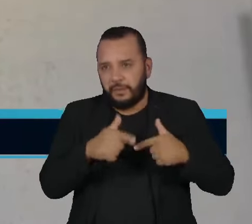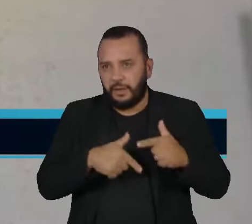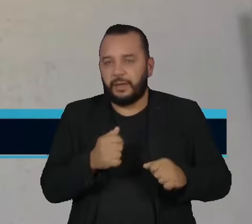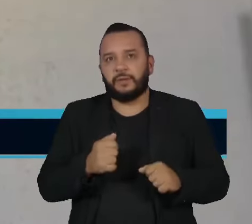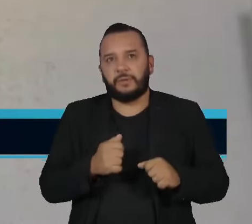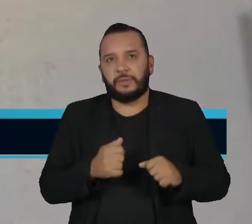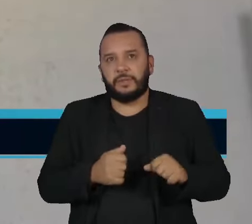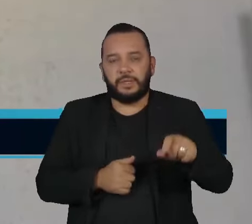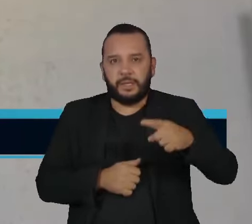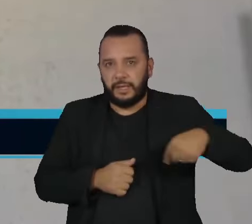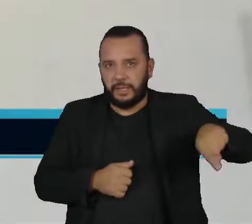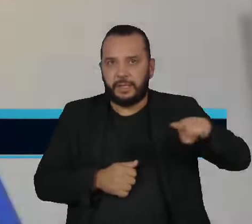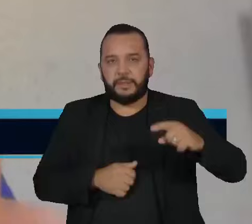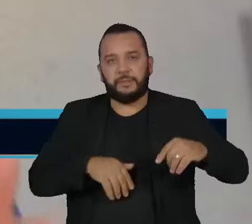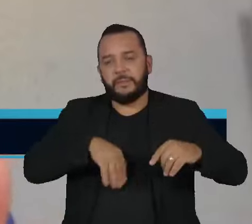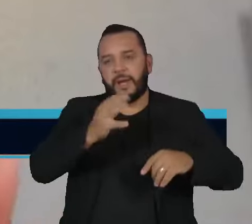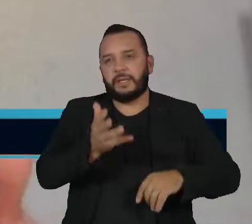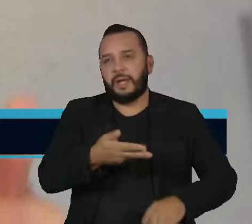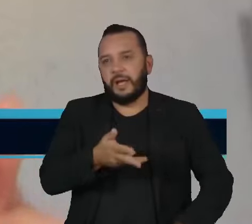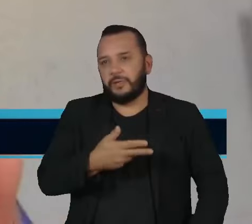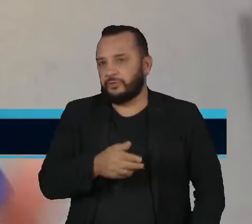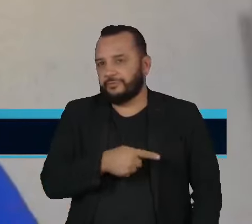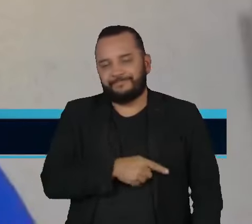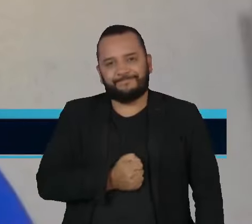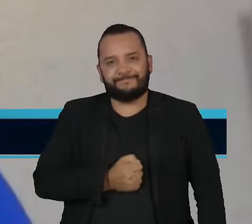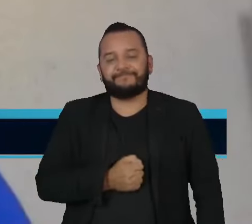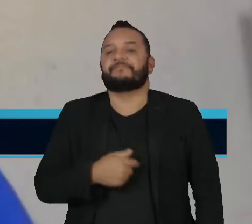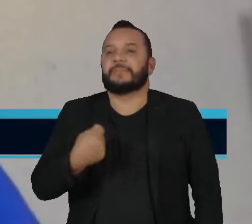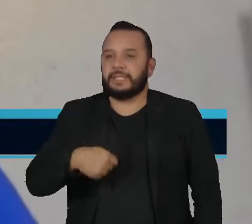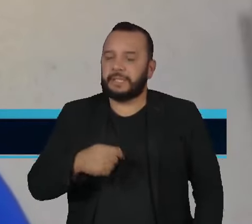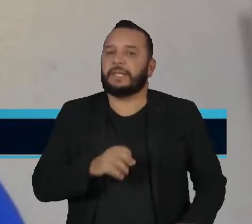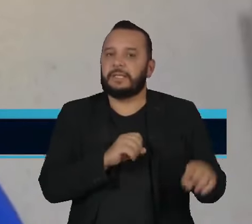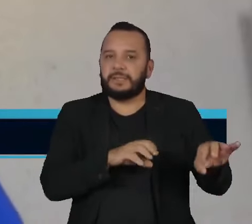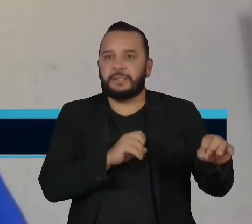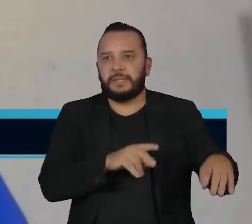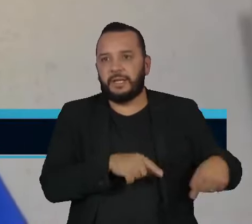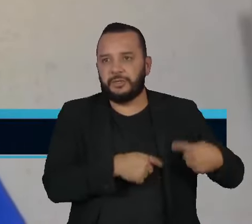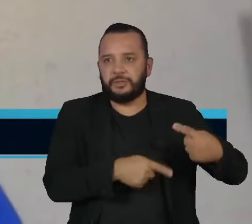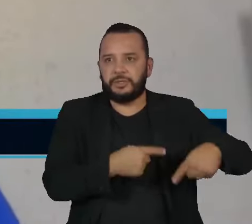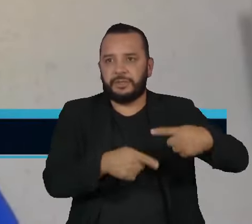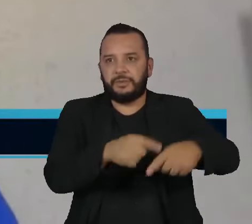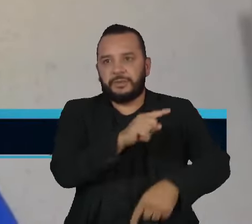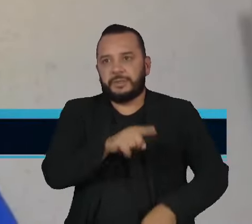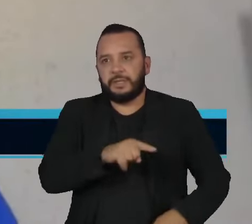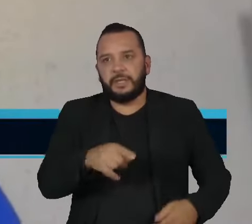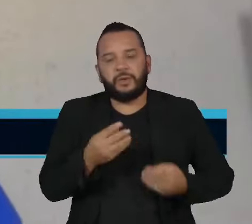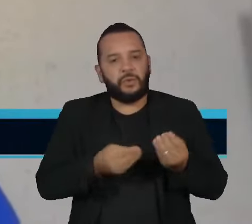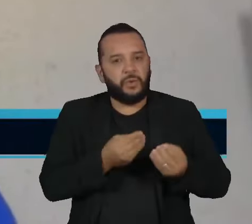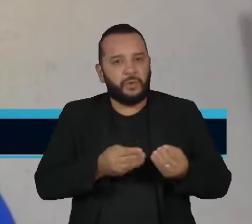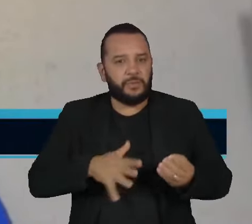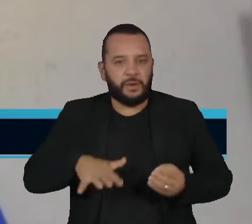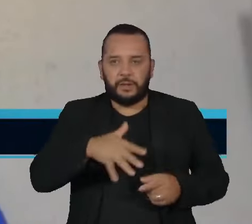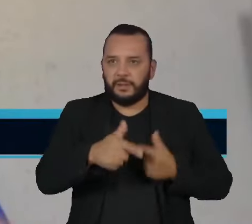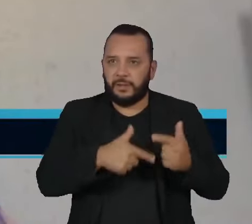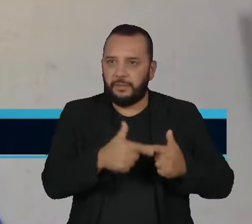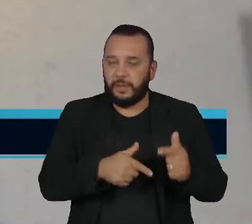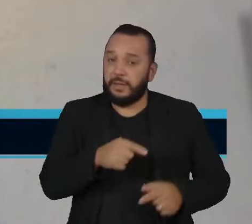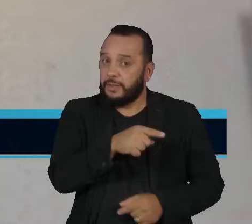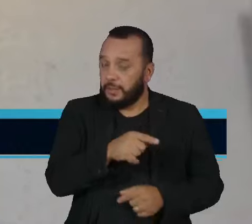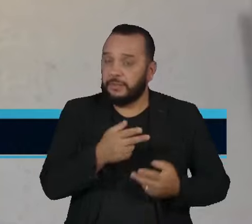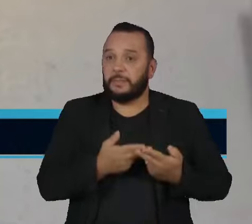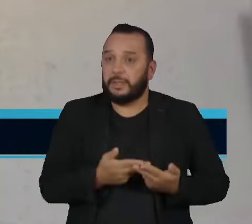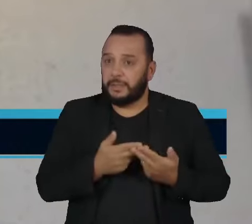de forma que eles se tornem mais ágeis. Então, nós precisamos educá-los com relação ao que está acontecendo no mercado de trabalho, e eles precisam ter